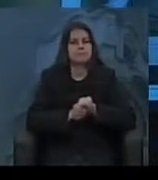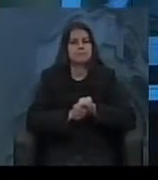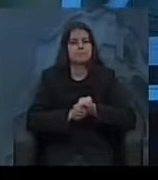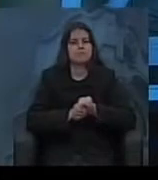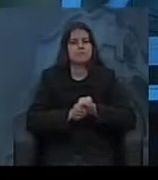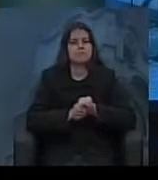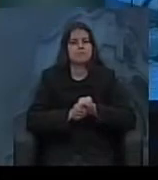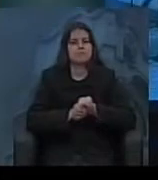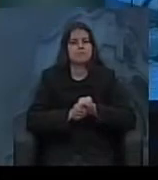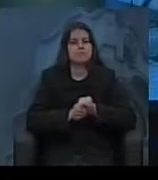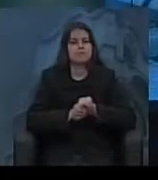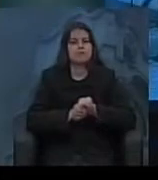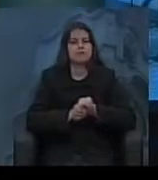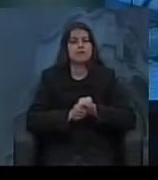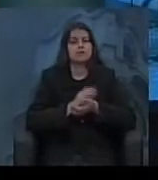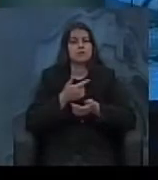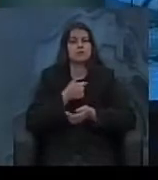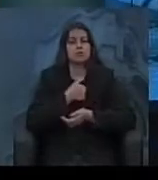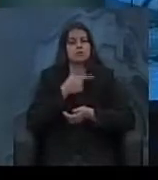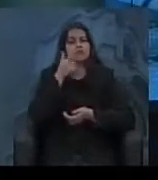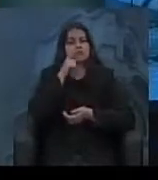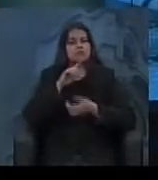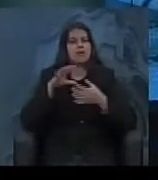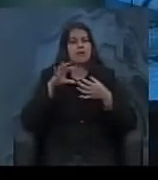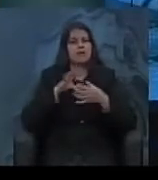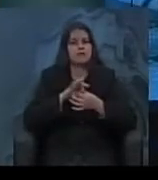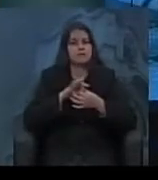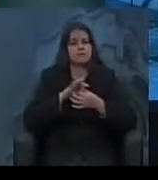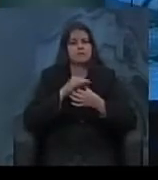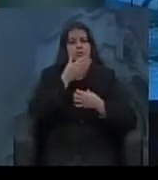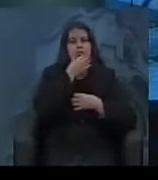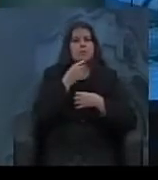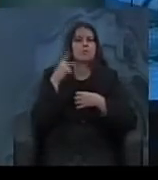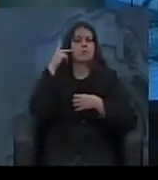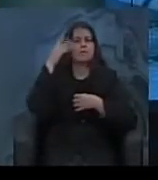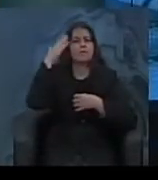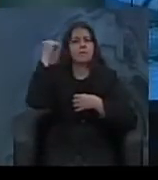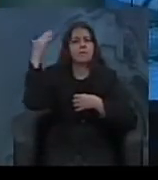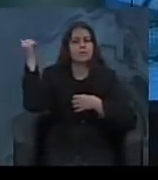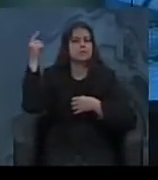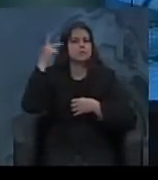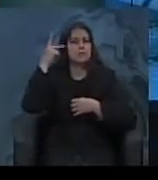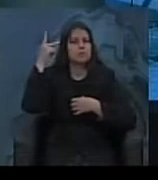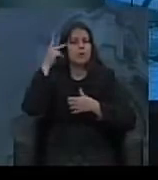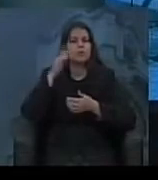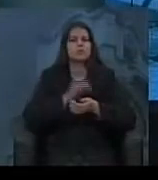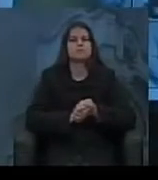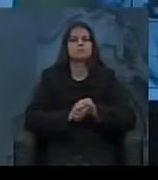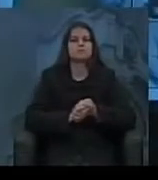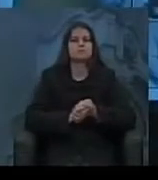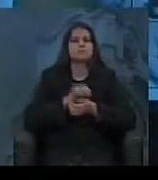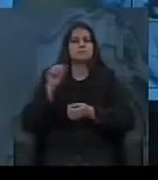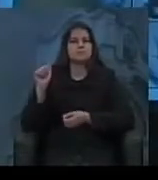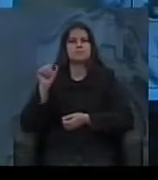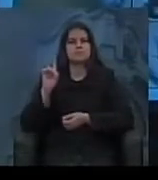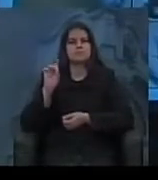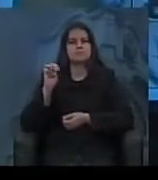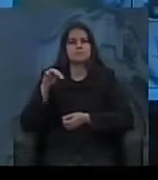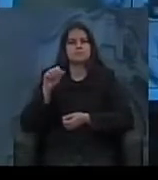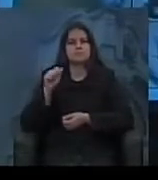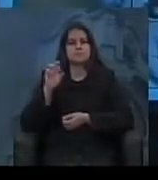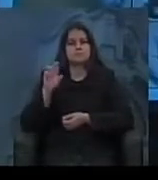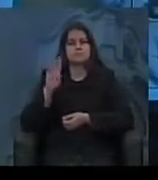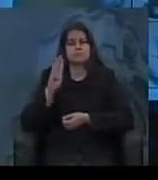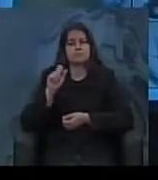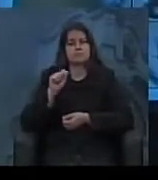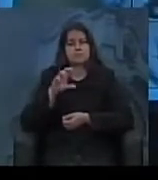O Getúlio, ele faz uma aliança com um político famoso de São Paulo, Adhemar de Barros, porque